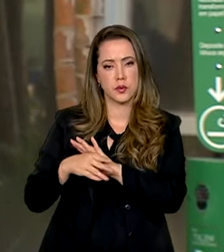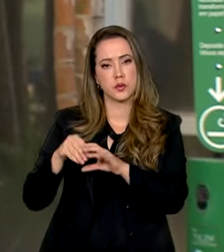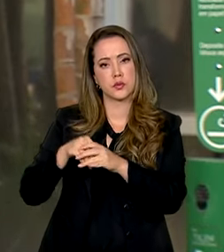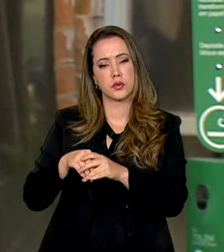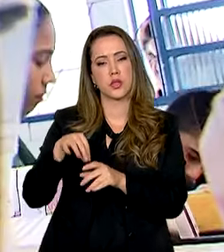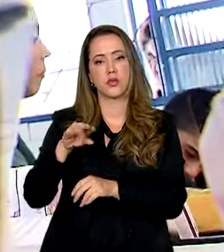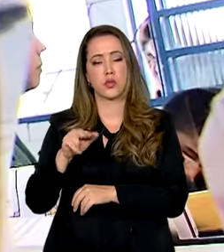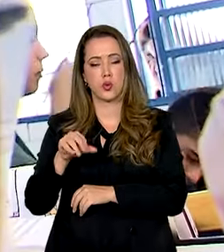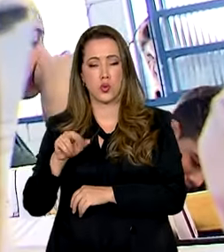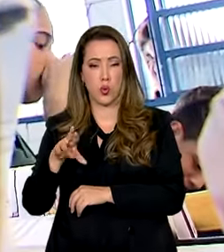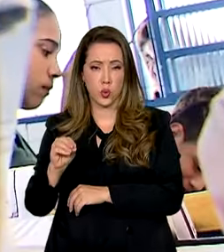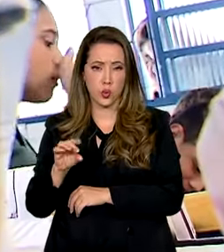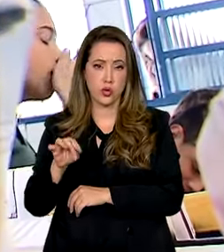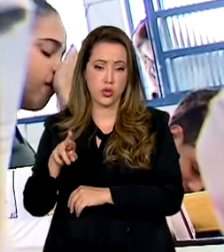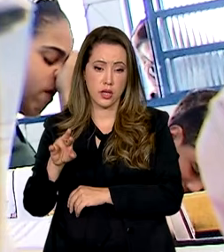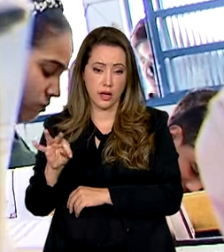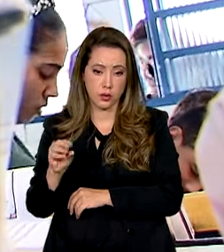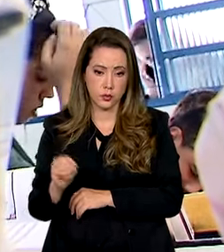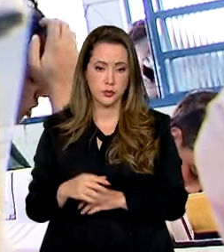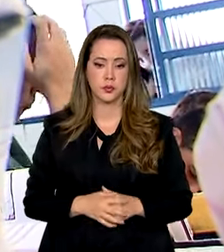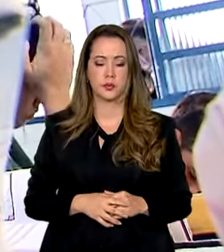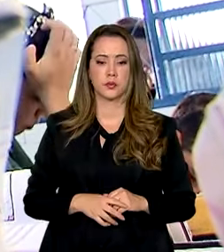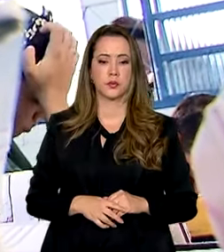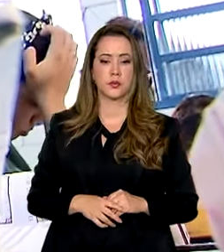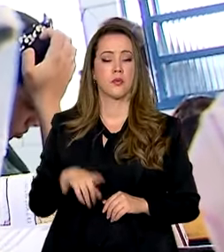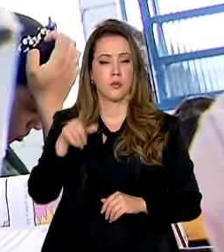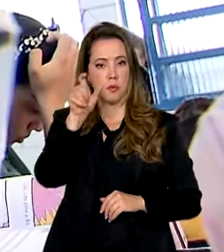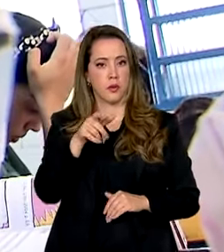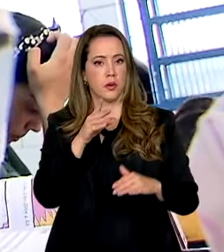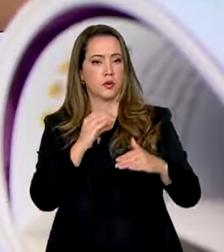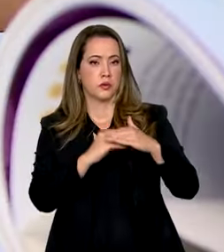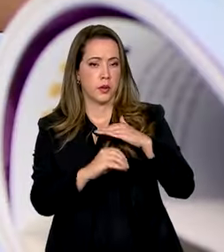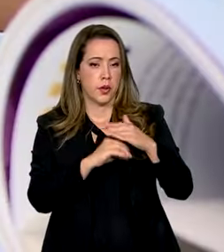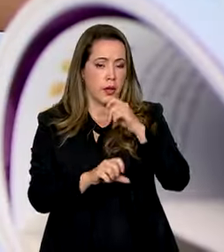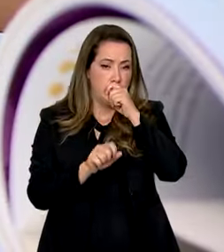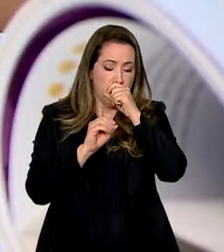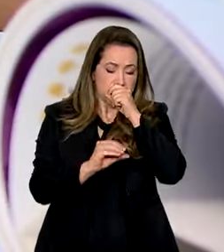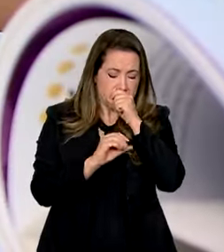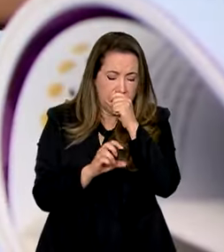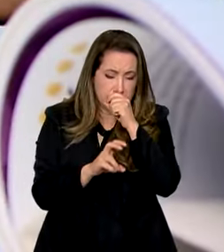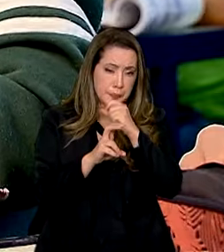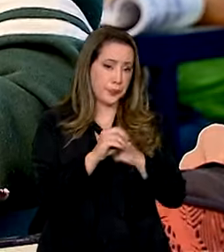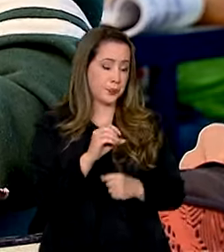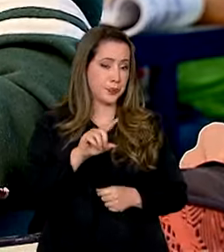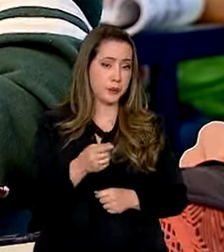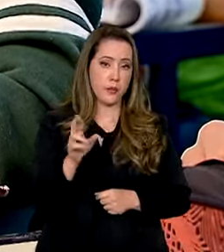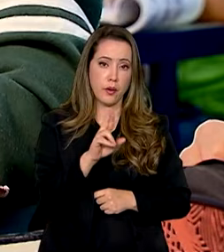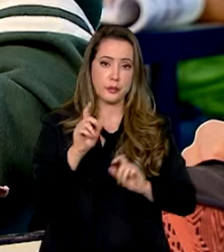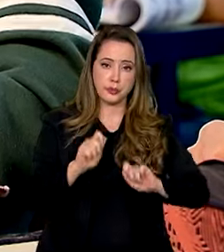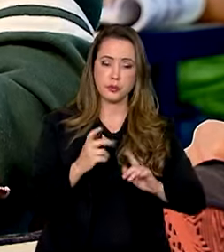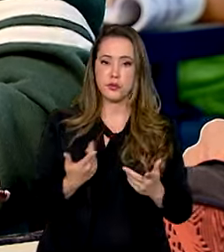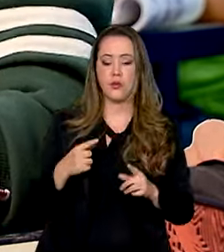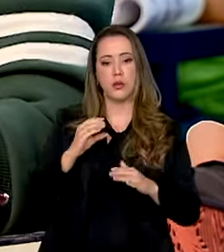Tesouro Direto. Quem investe no Tesouro Educa Mais pode concorrer a prêmios de até 500 mil reais. Basta